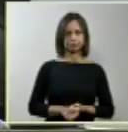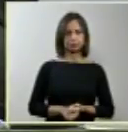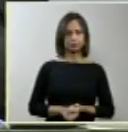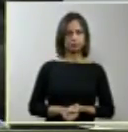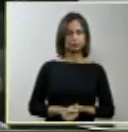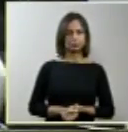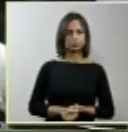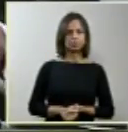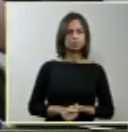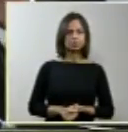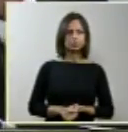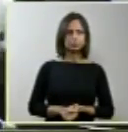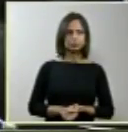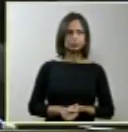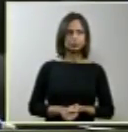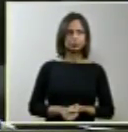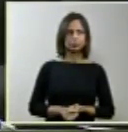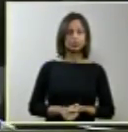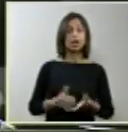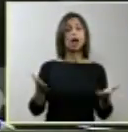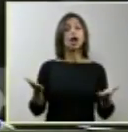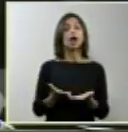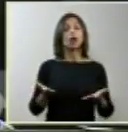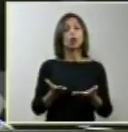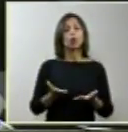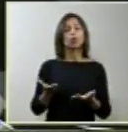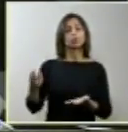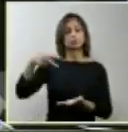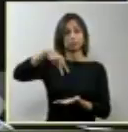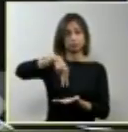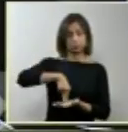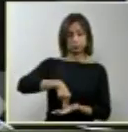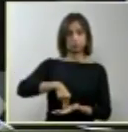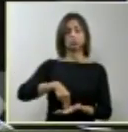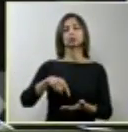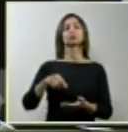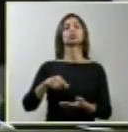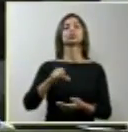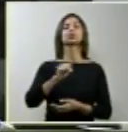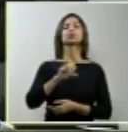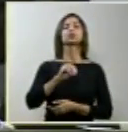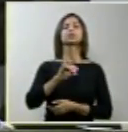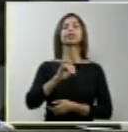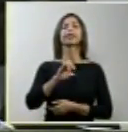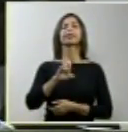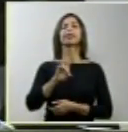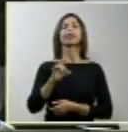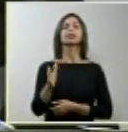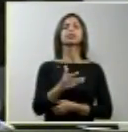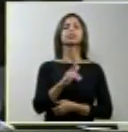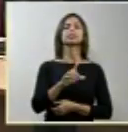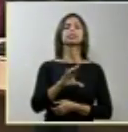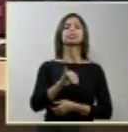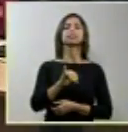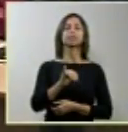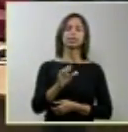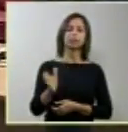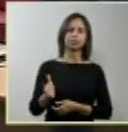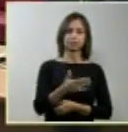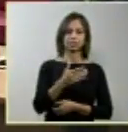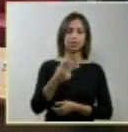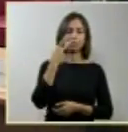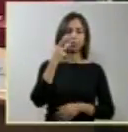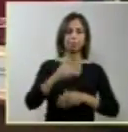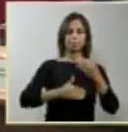Ouviremos agora a Sociedade Brasileira para o Progresso da Ciência, representada neste ato